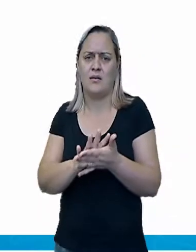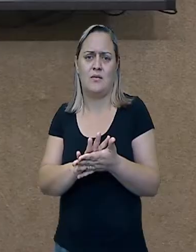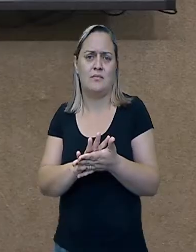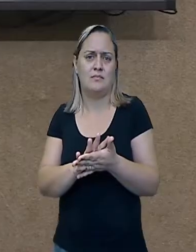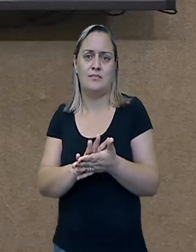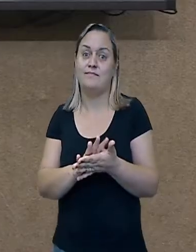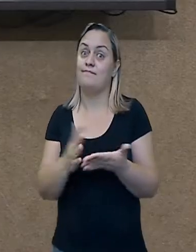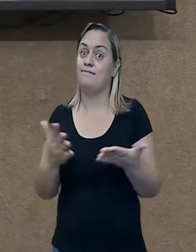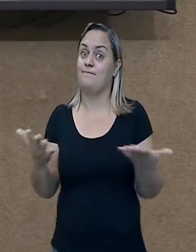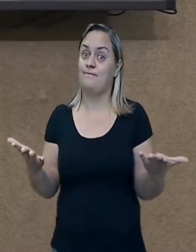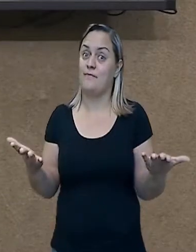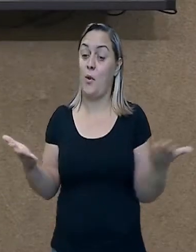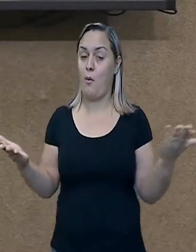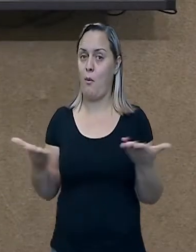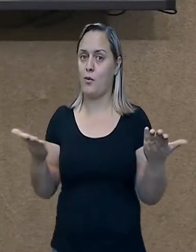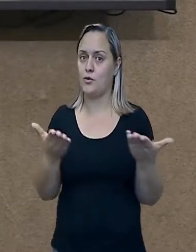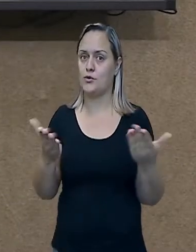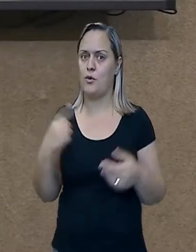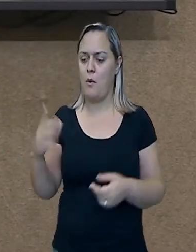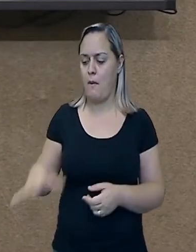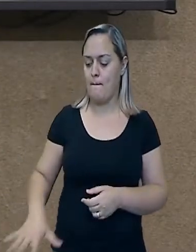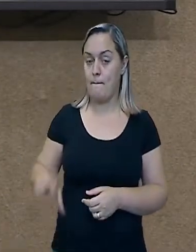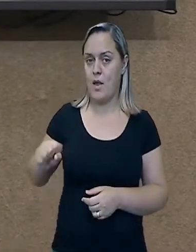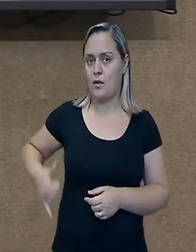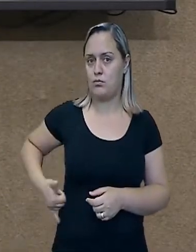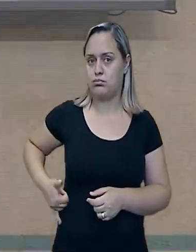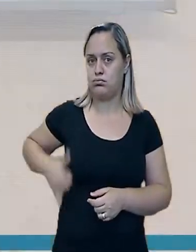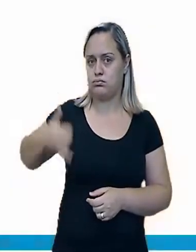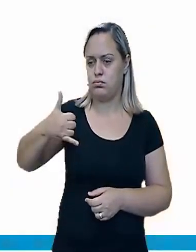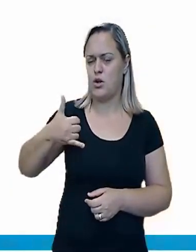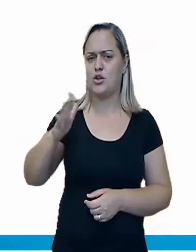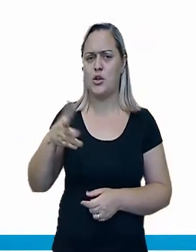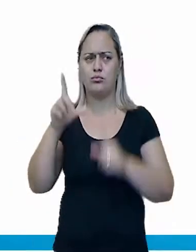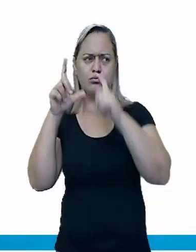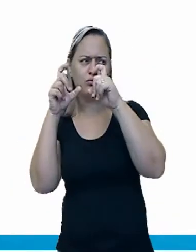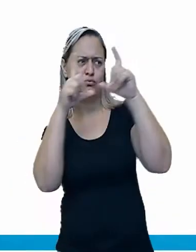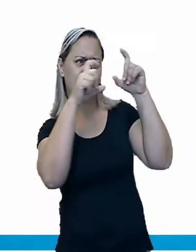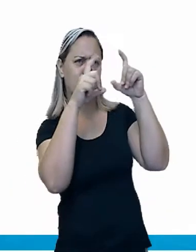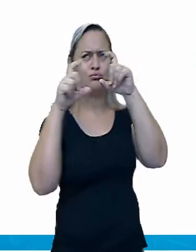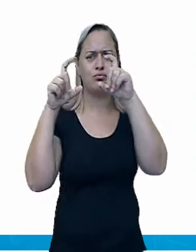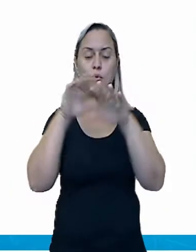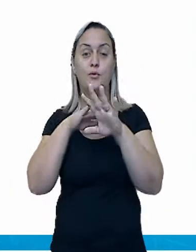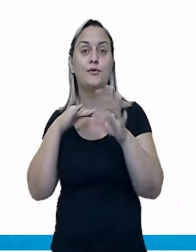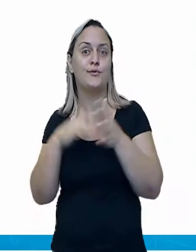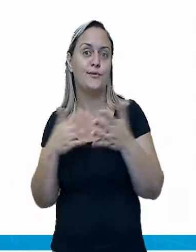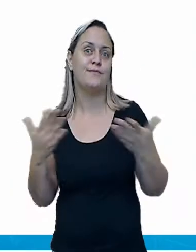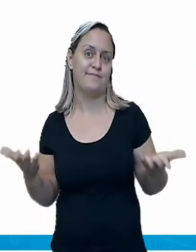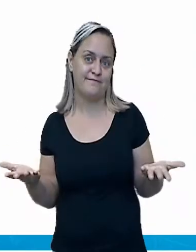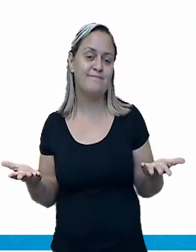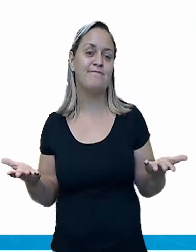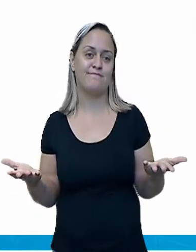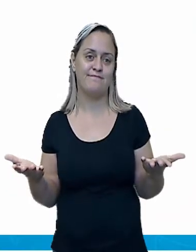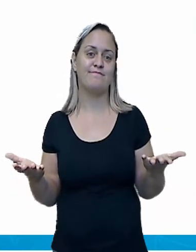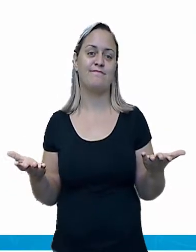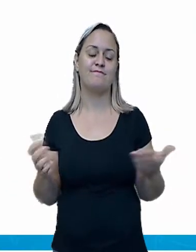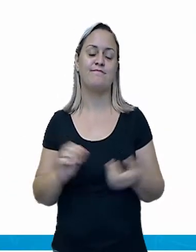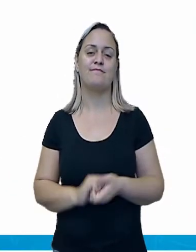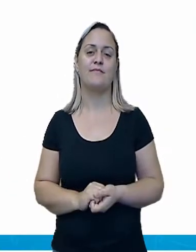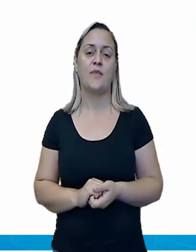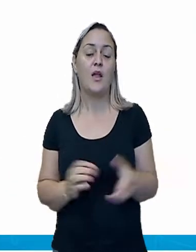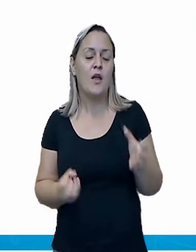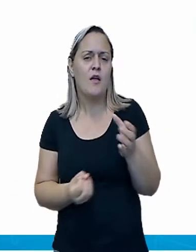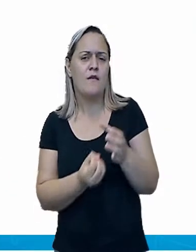logo registrar alguma coisa, não é? Então, né, certamente a invenção da fotografia foi uma das mais importantes